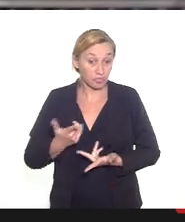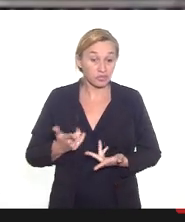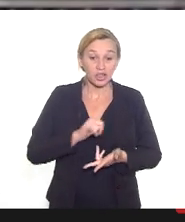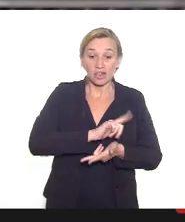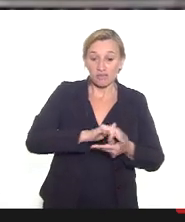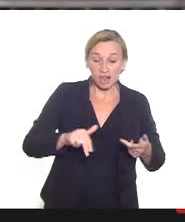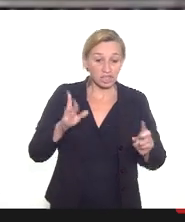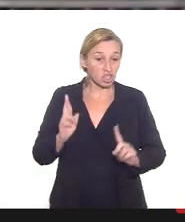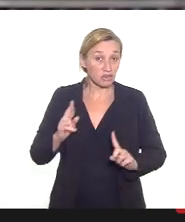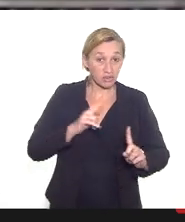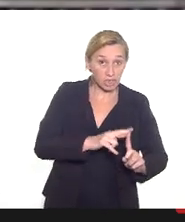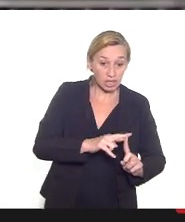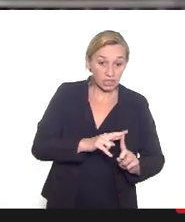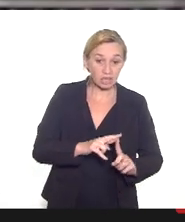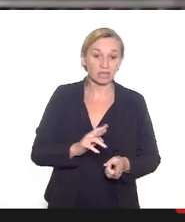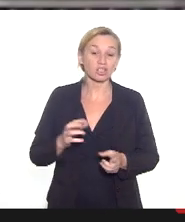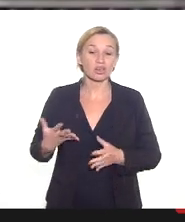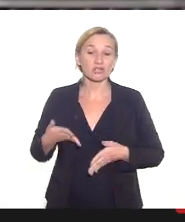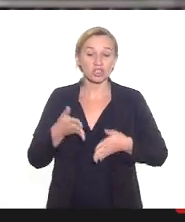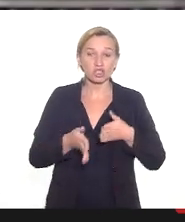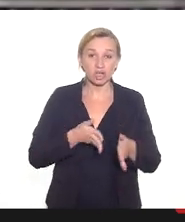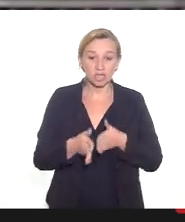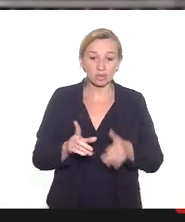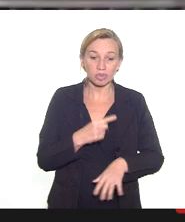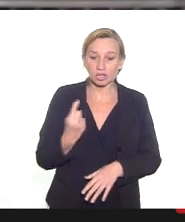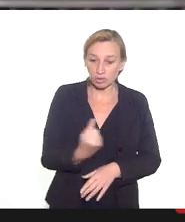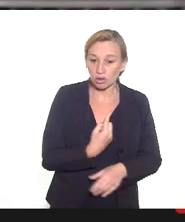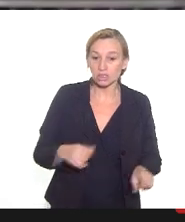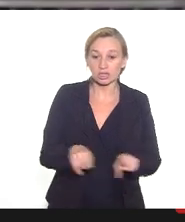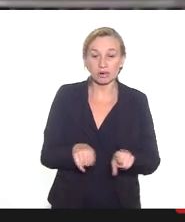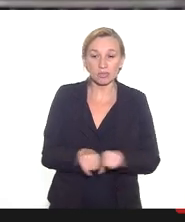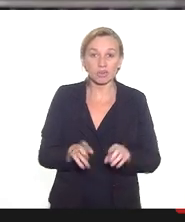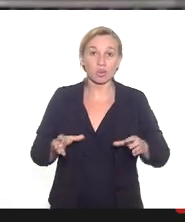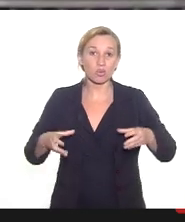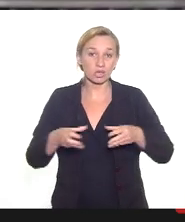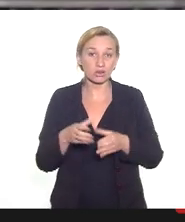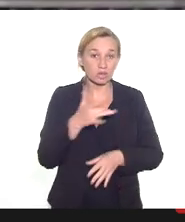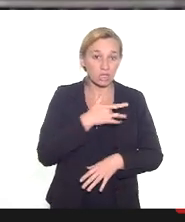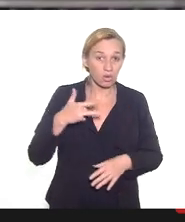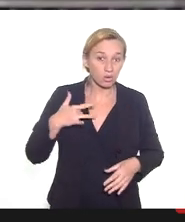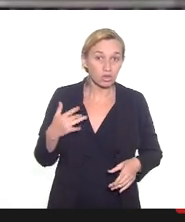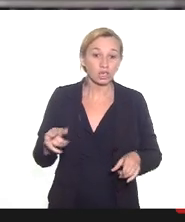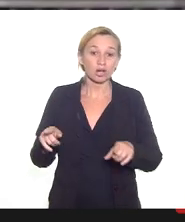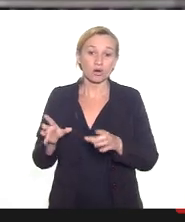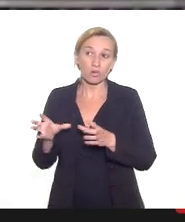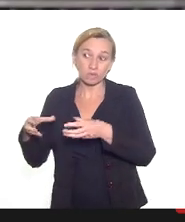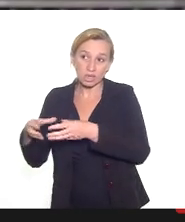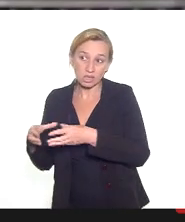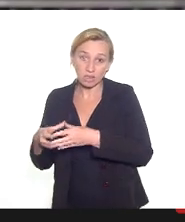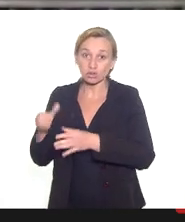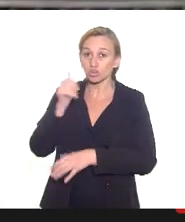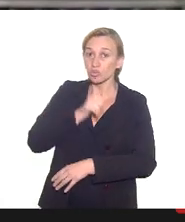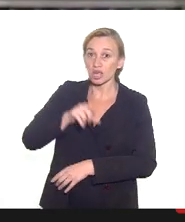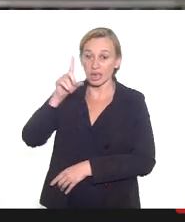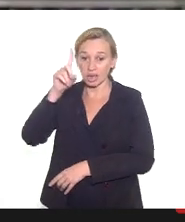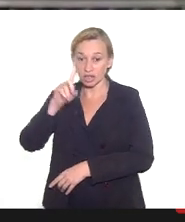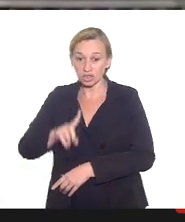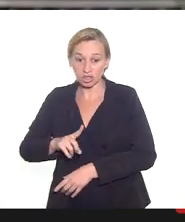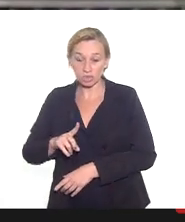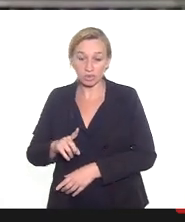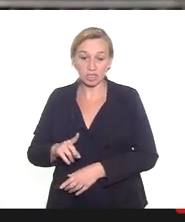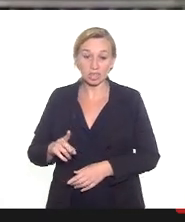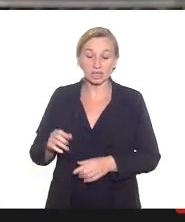muitas referências que vêm chegando para nós e também para a Comissão de Saúde e a Comissão de Mulher da ALERJ.